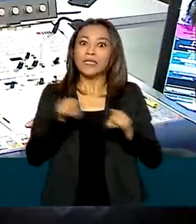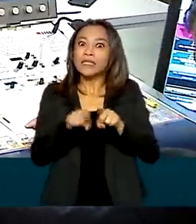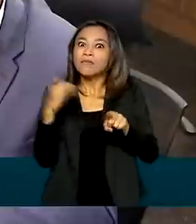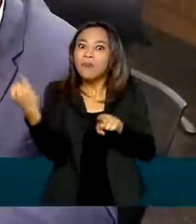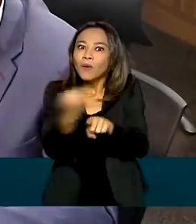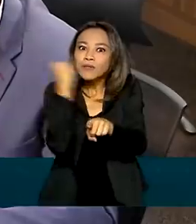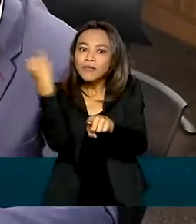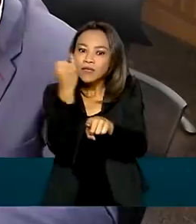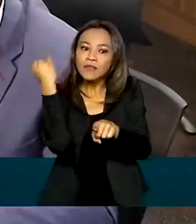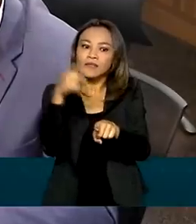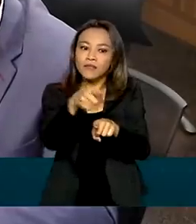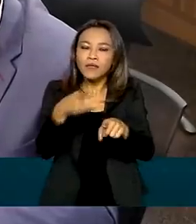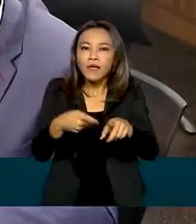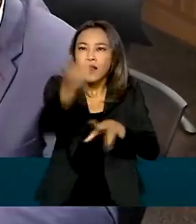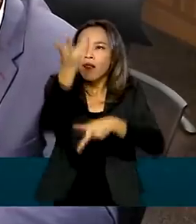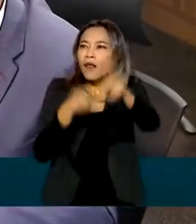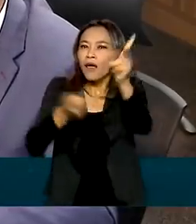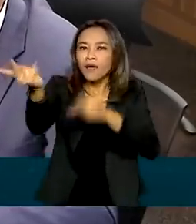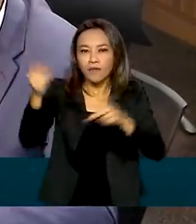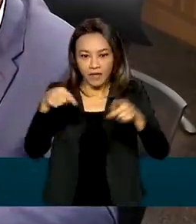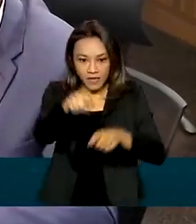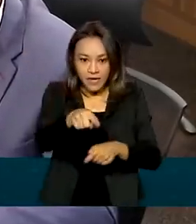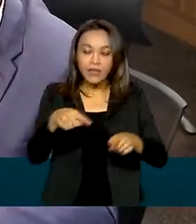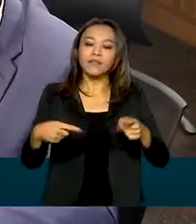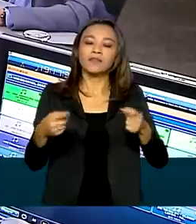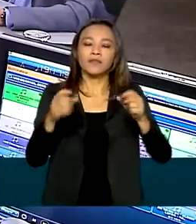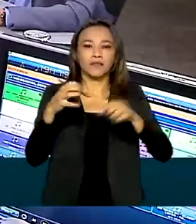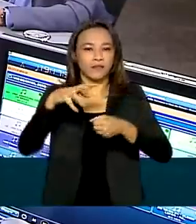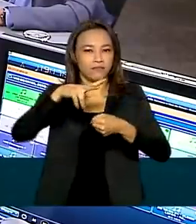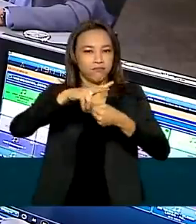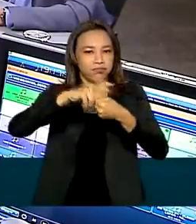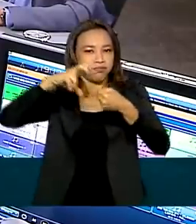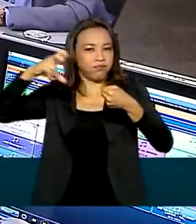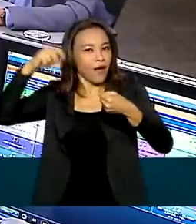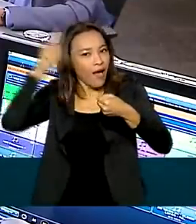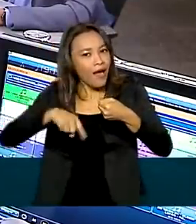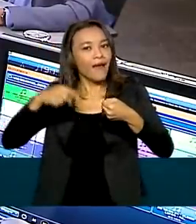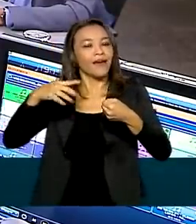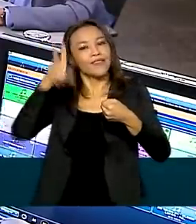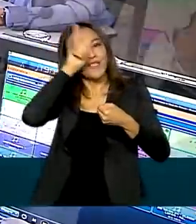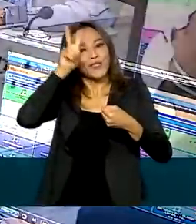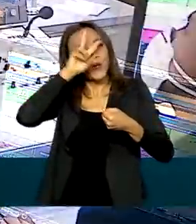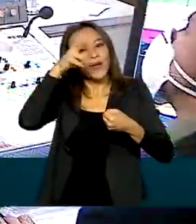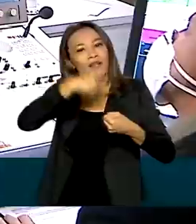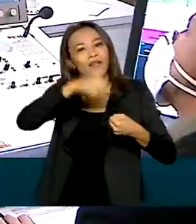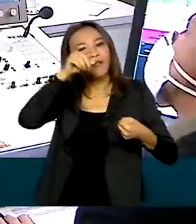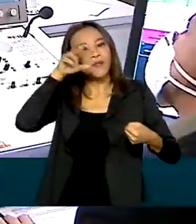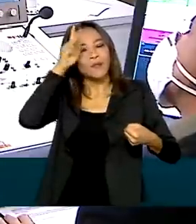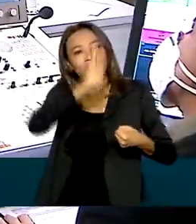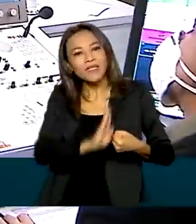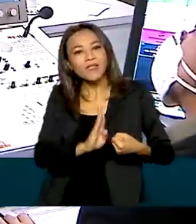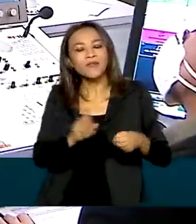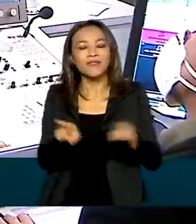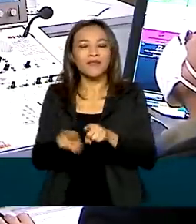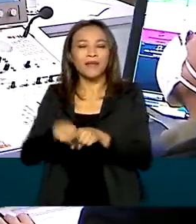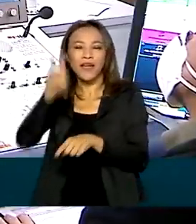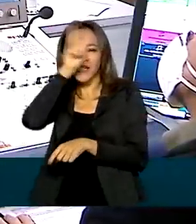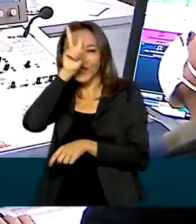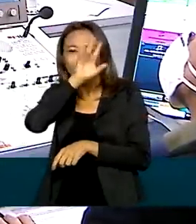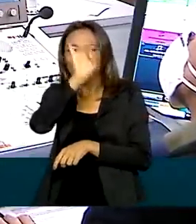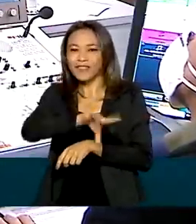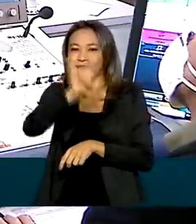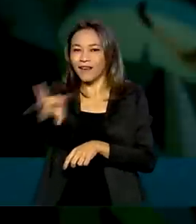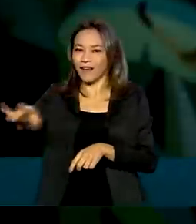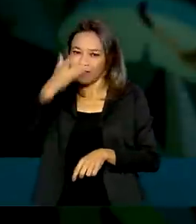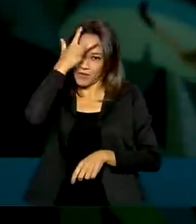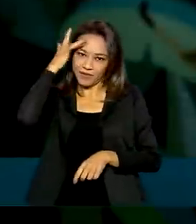alcance, que fazem com que o programa seja parte tanto da história do Brasil, quanto da história de cada um